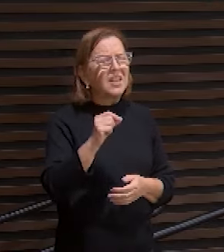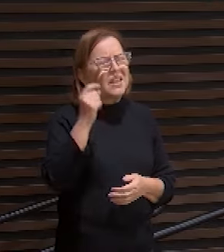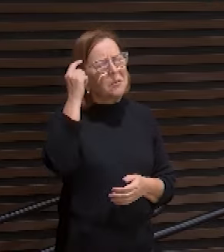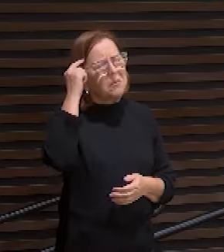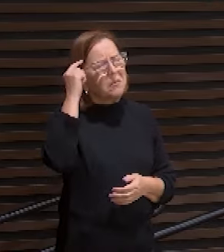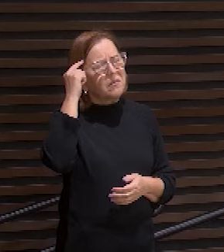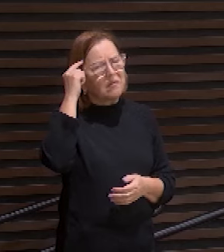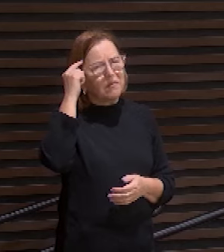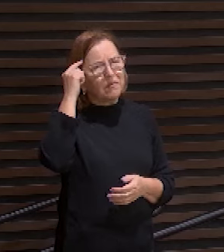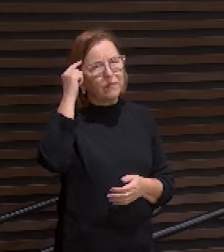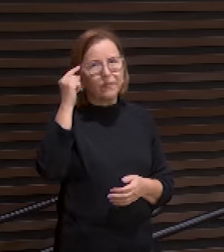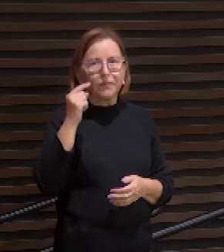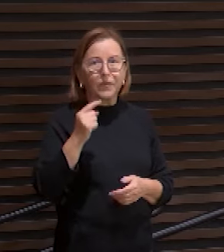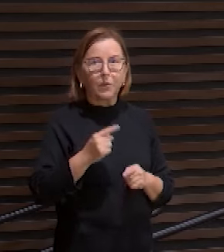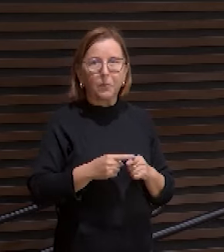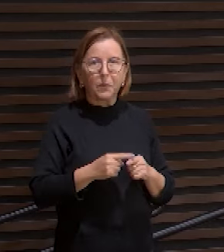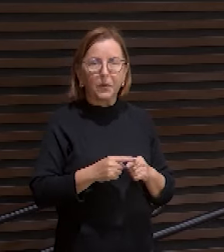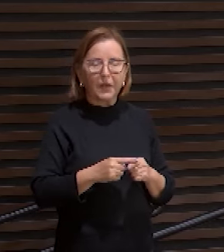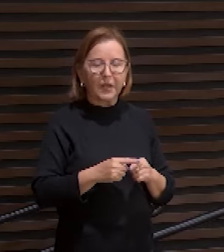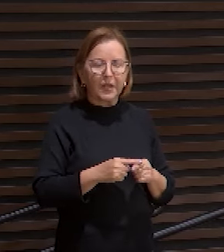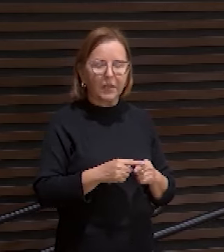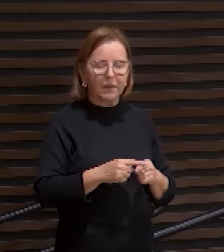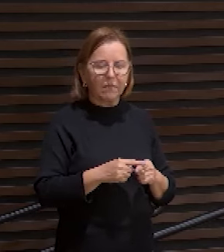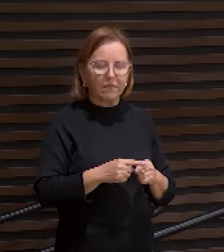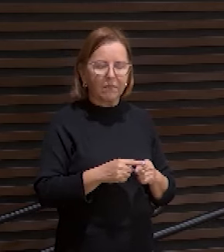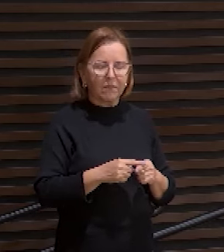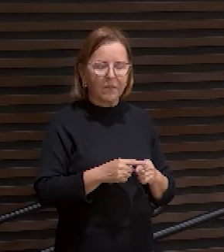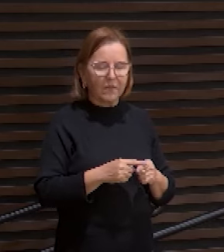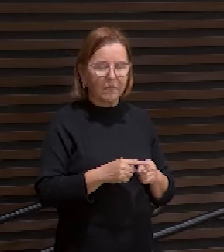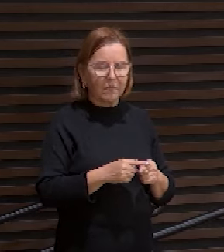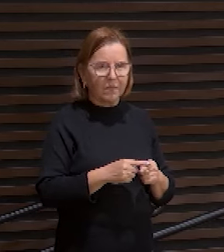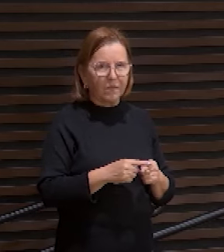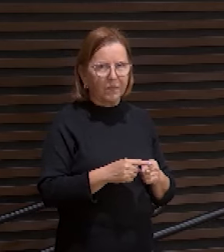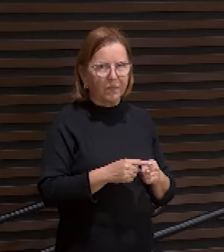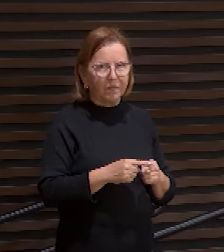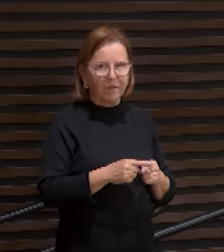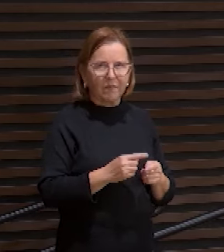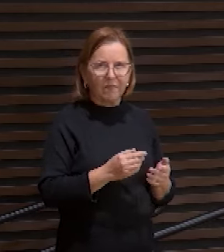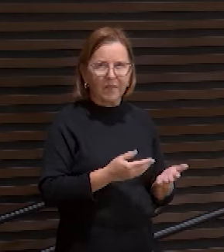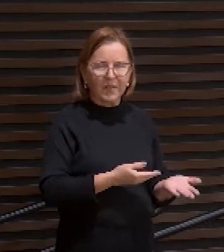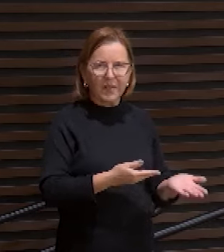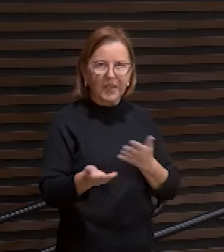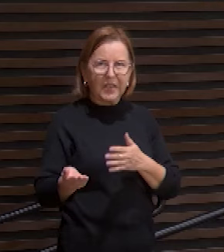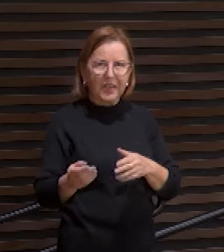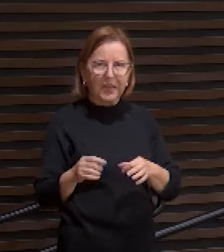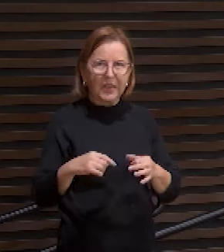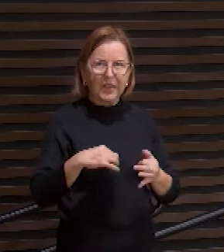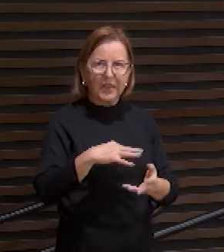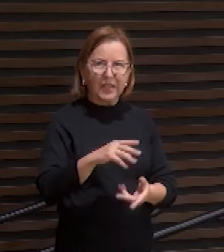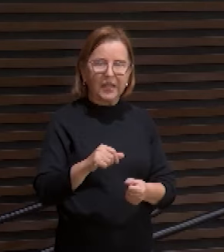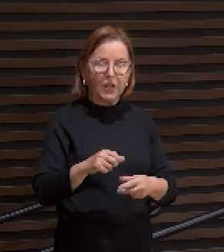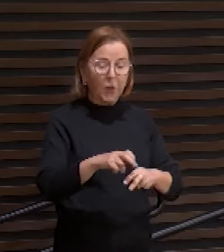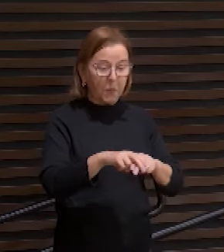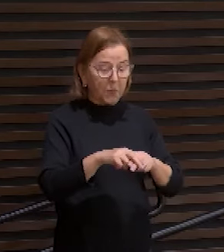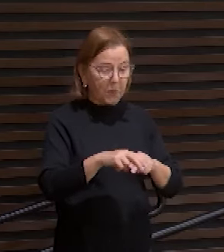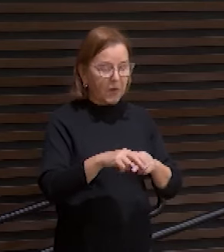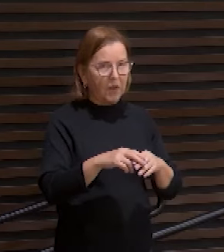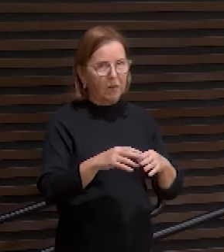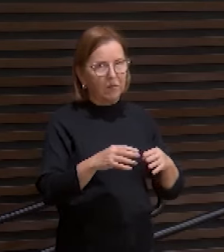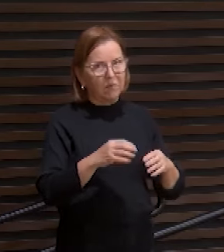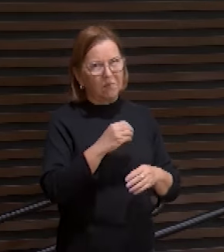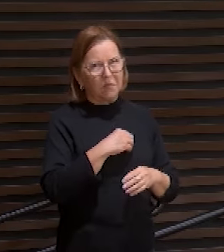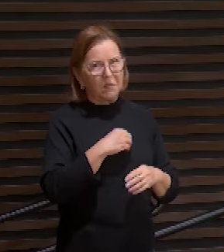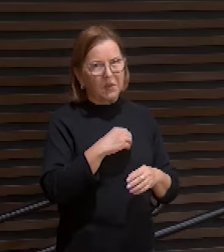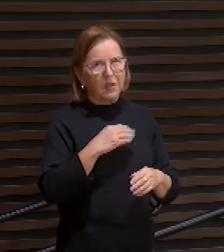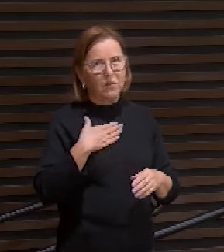por quanto foi cortado da terra dos viventes por causa da transgressão do meu povo foi ele ferido por juízo